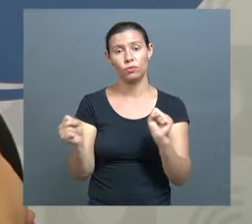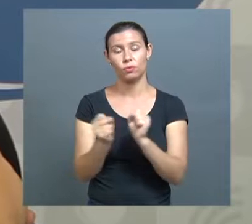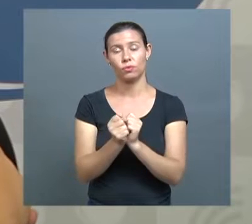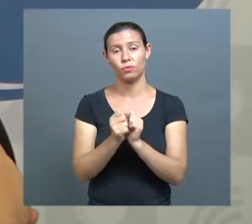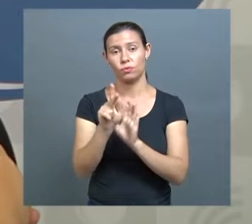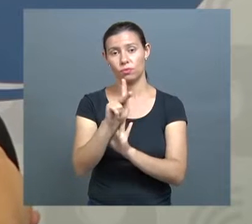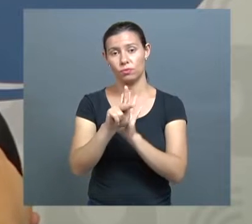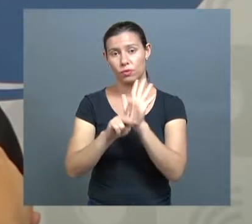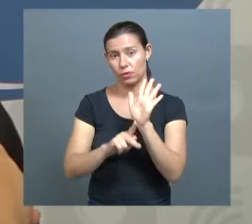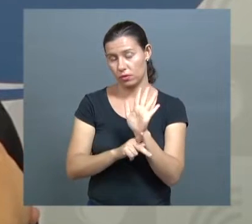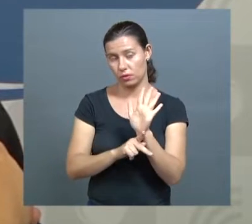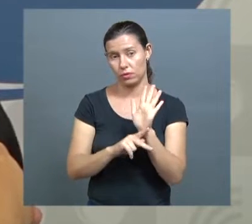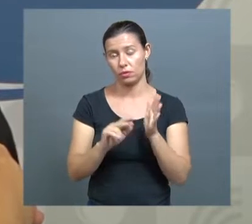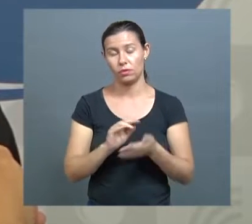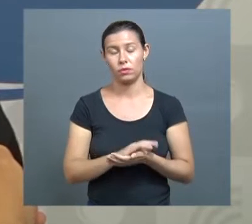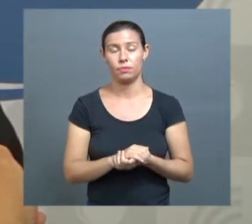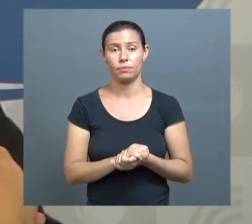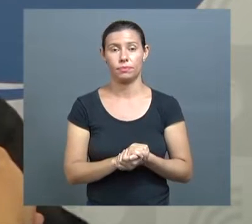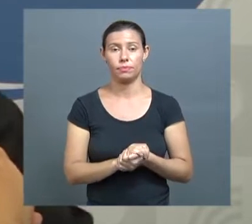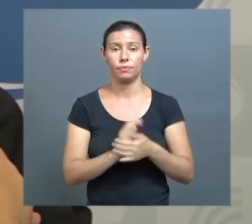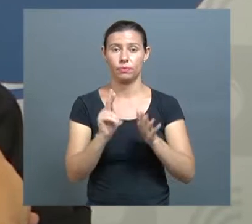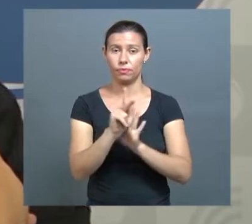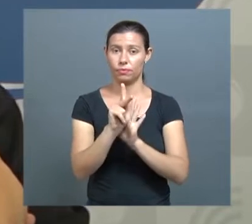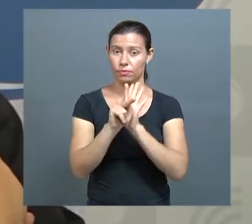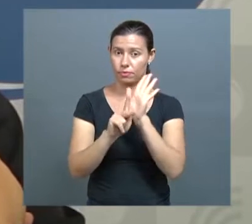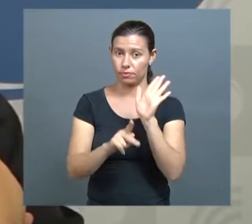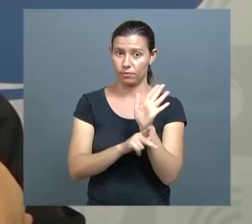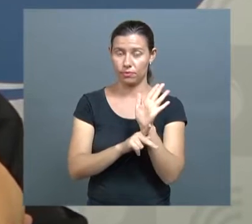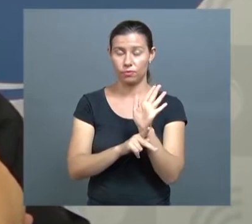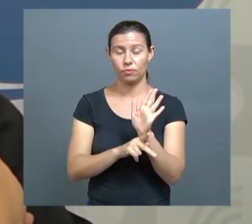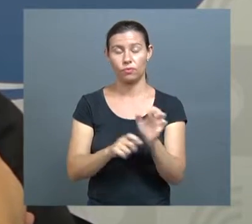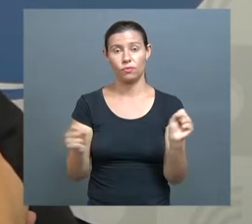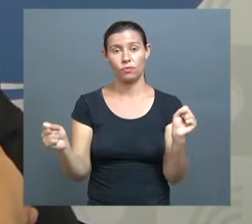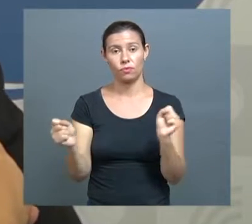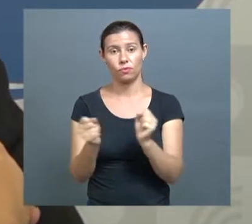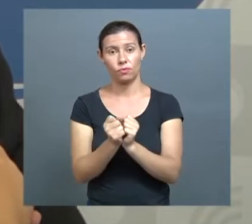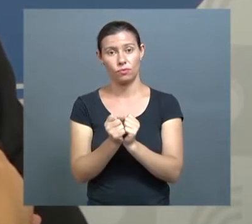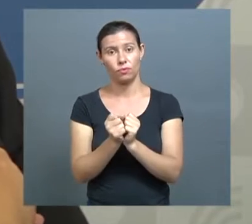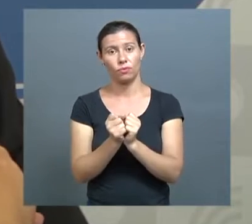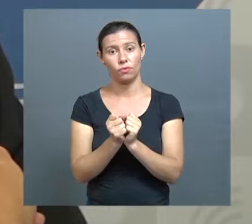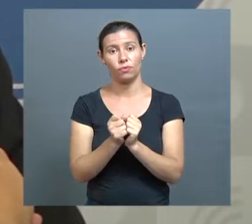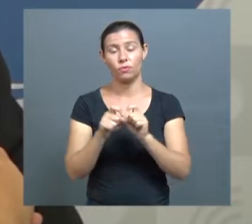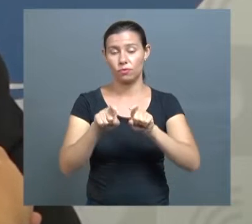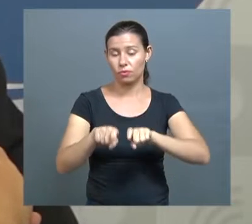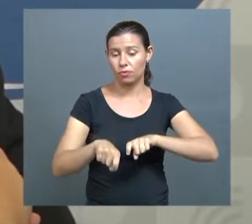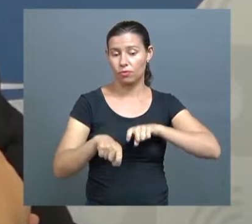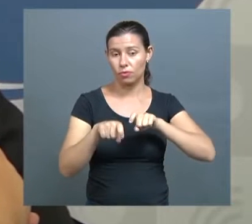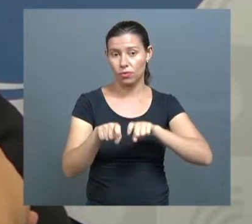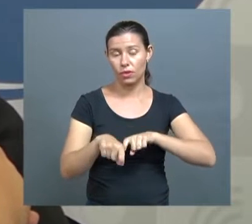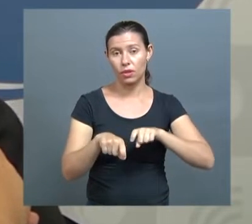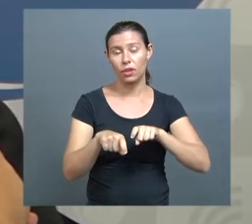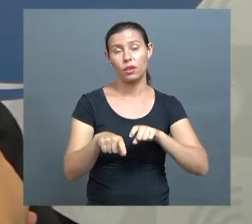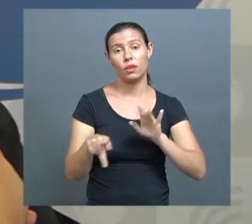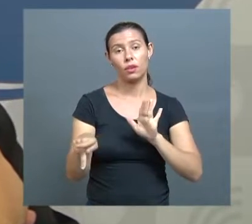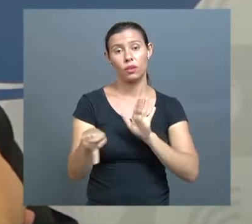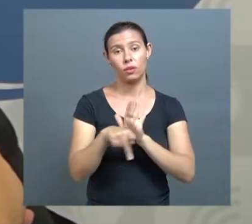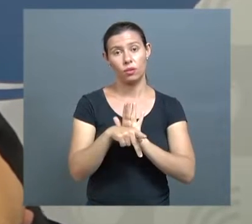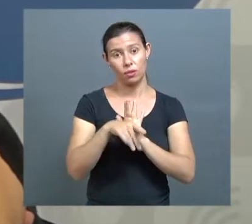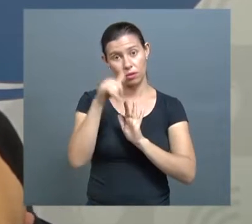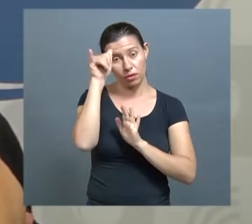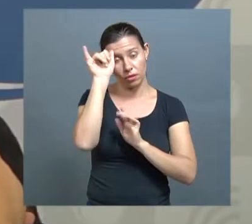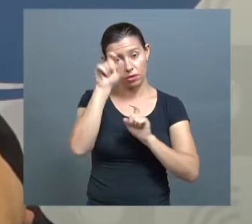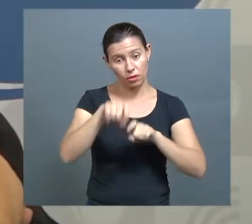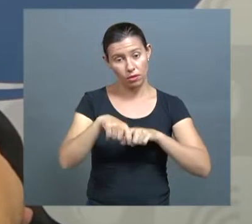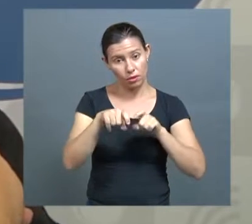projetos em parceria. E o projeto que nós realizaremos com a TV Universitária vai ser o Agrocultura. É um programa rural, que vai mostrar